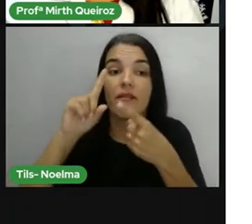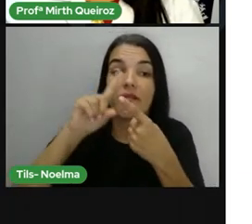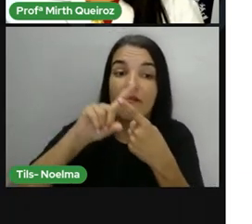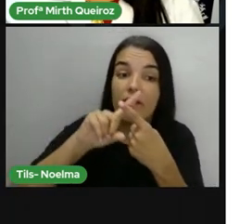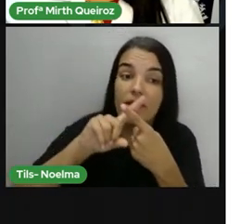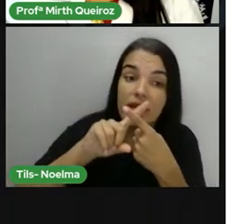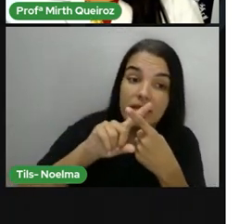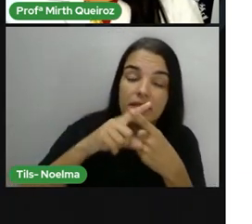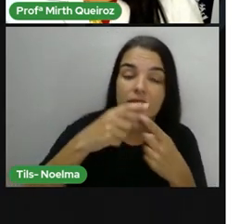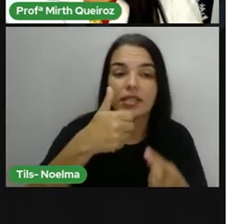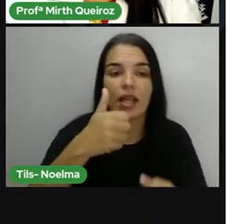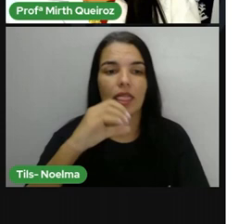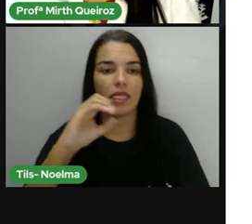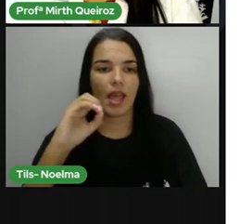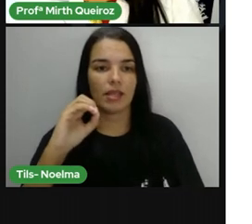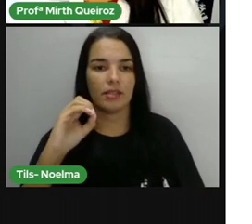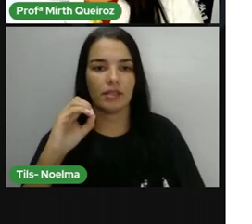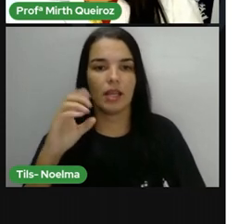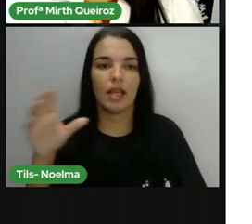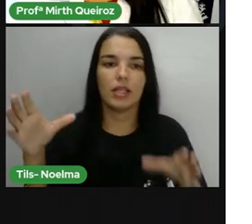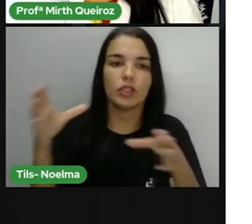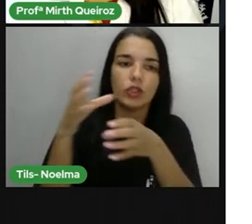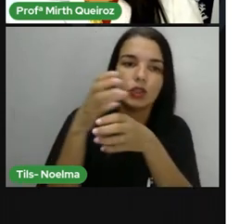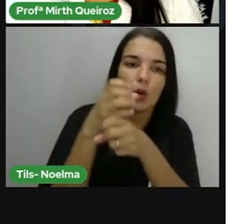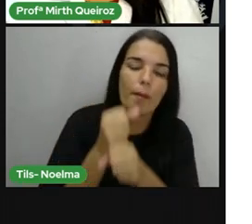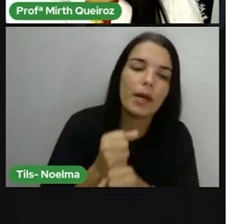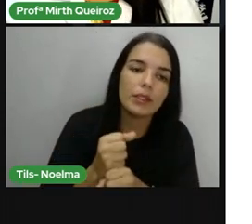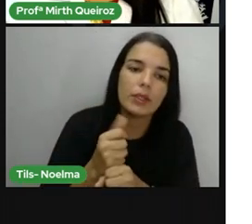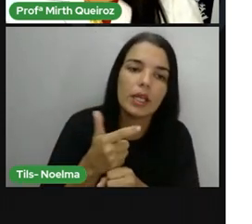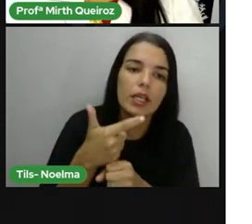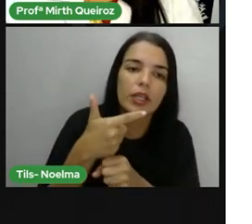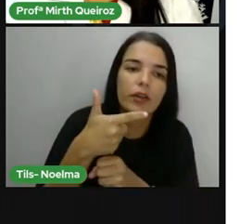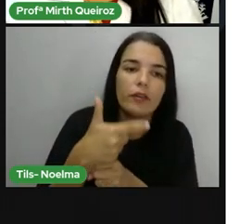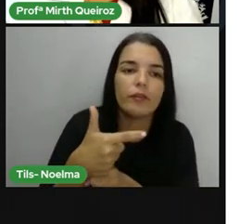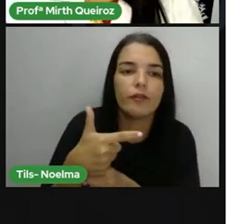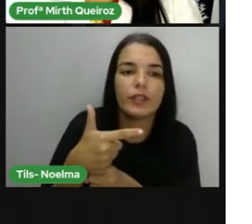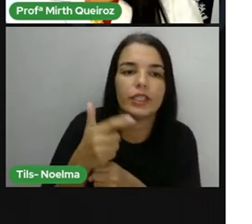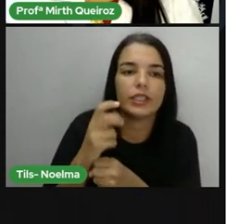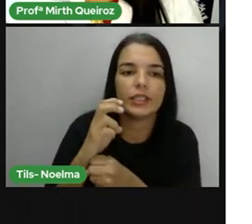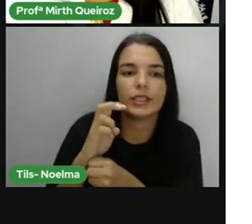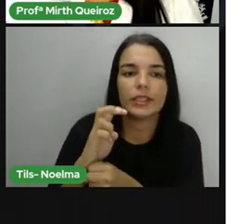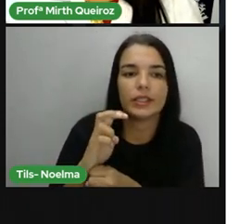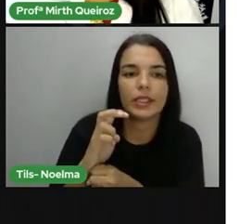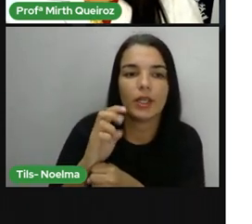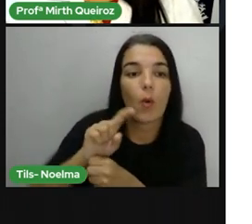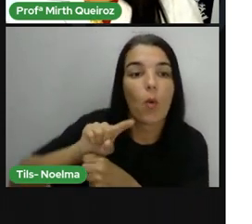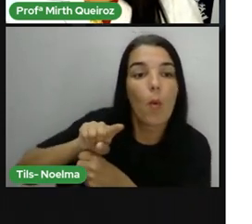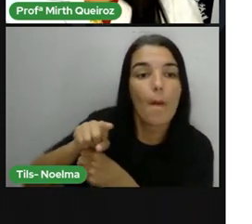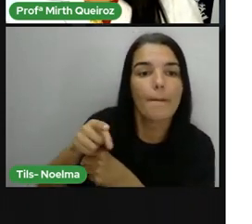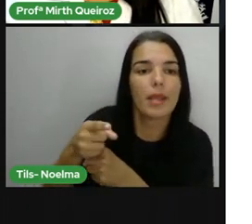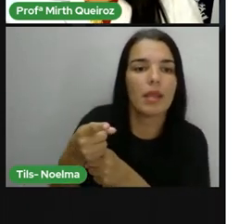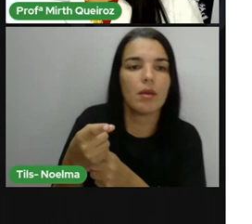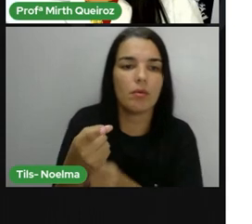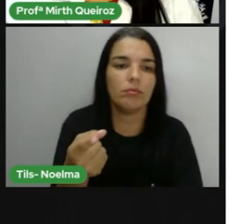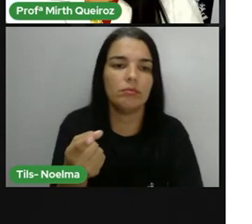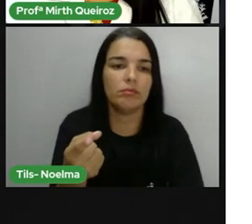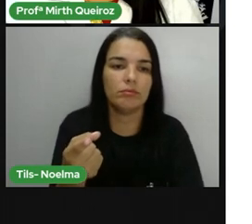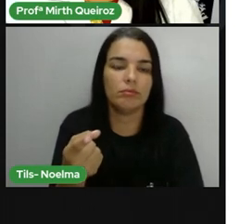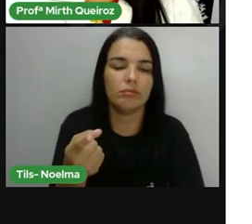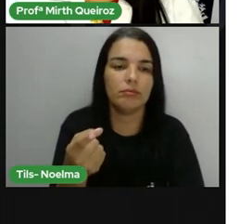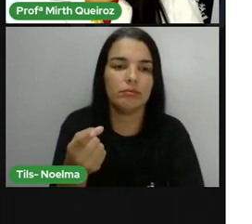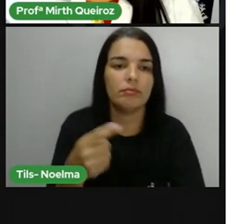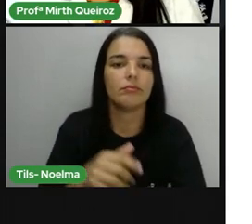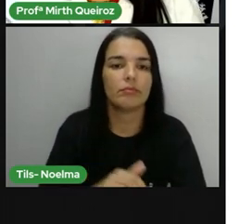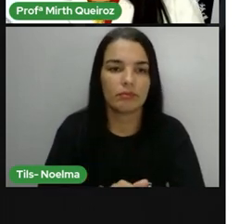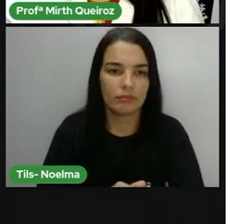.500 vezes 10, que é a quantidade de pés por hectares. Vai ser igual a quanto? 25